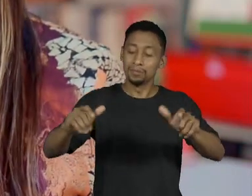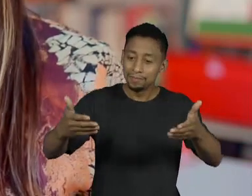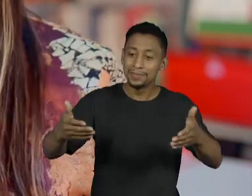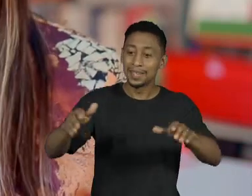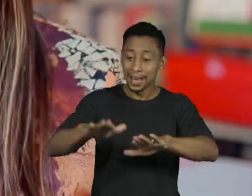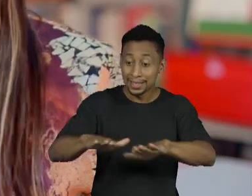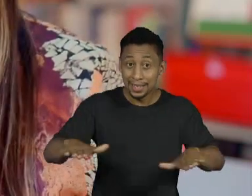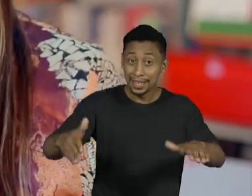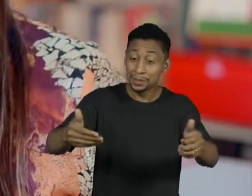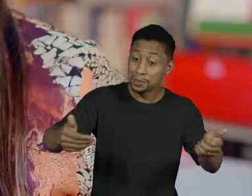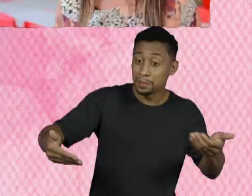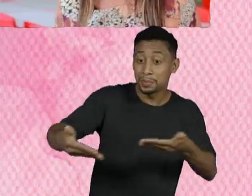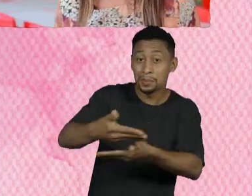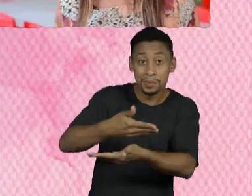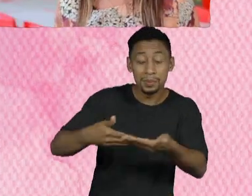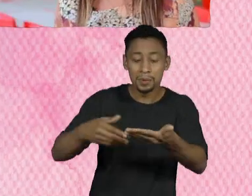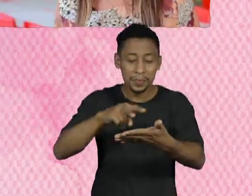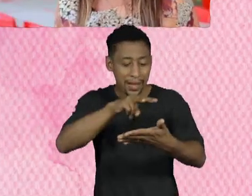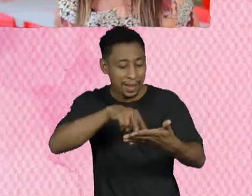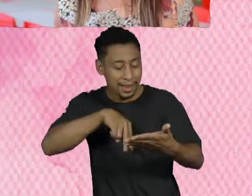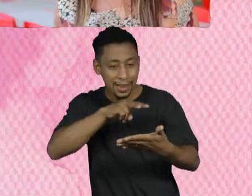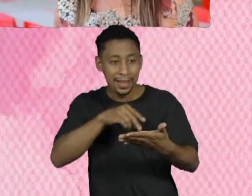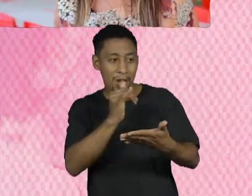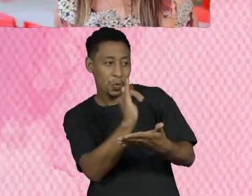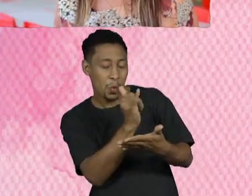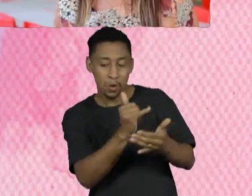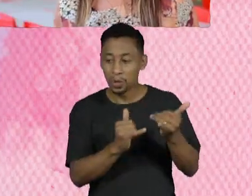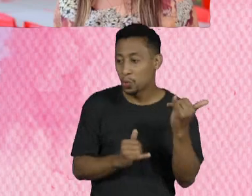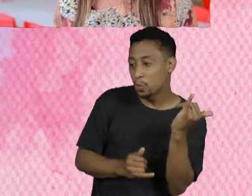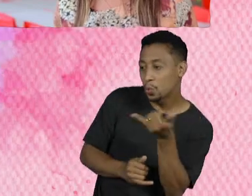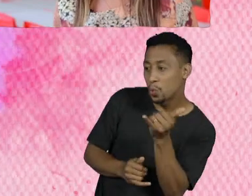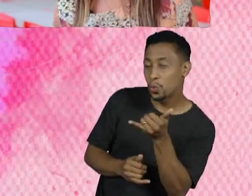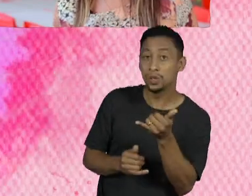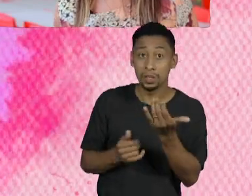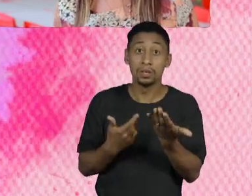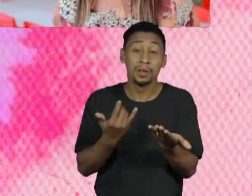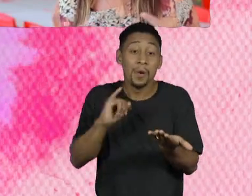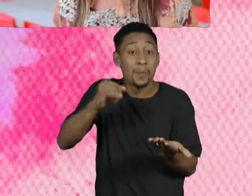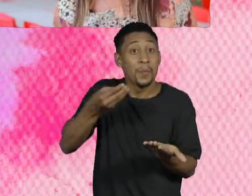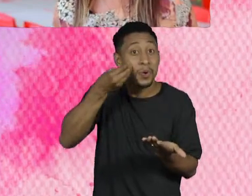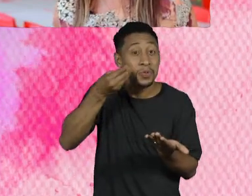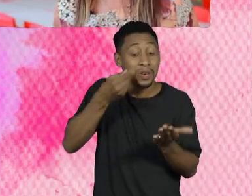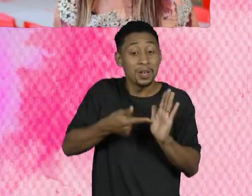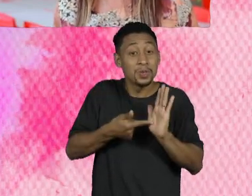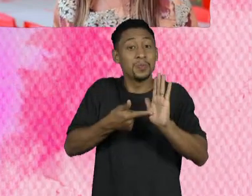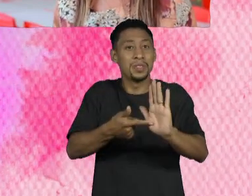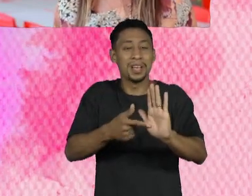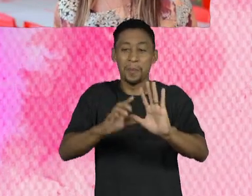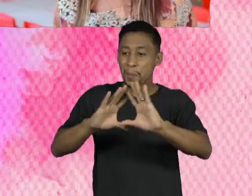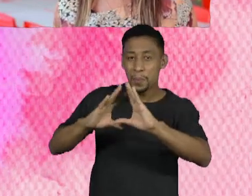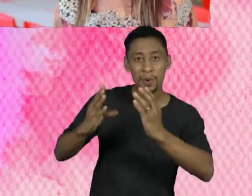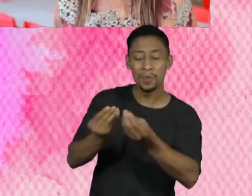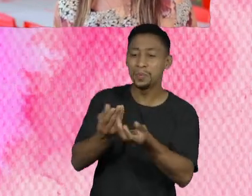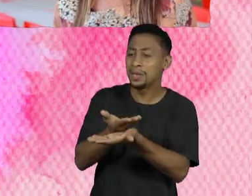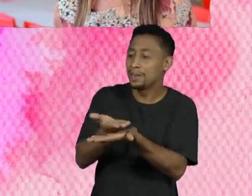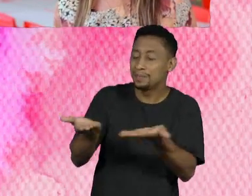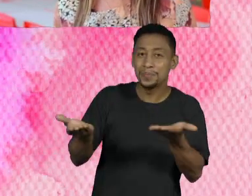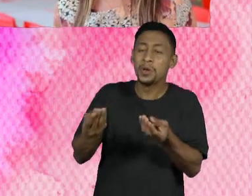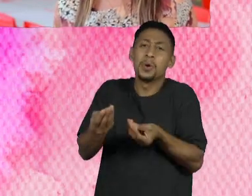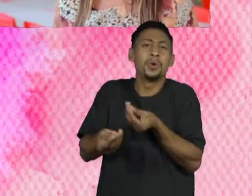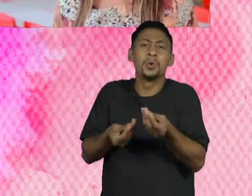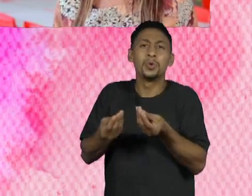da criança uma com a outra. Nós tivemos a oportunidade de mostrar para as famílias como que a gente poderia